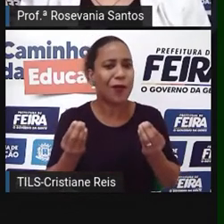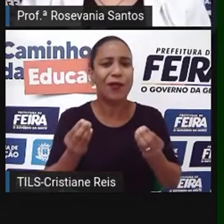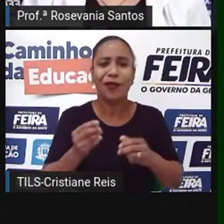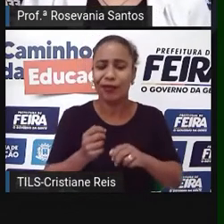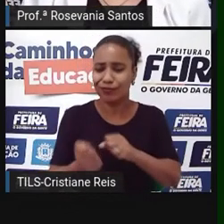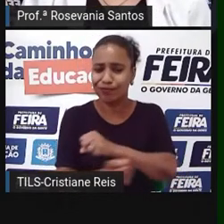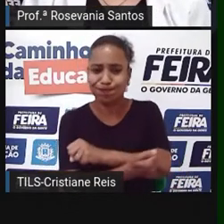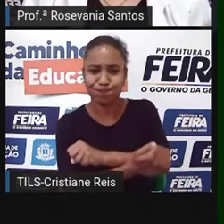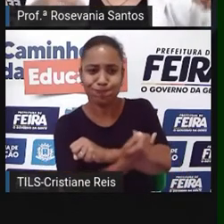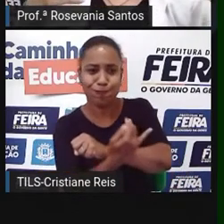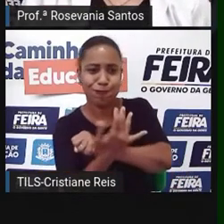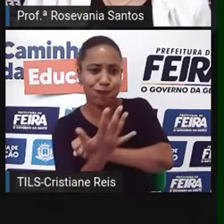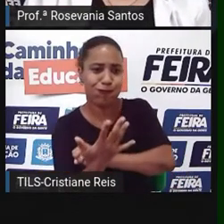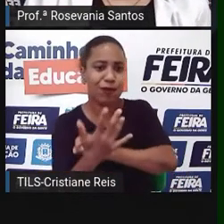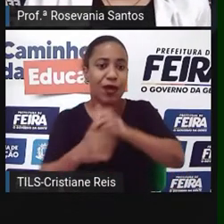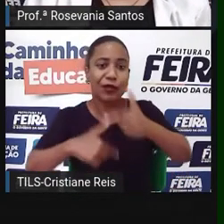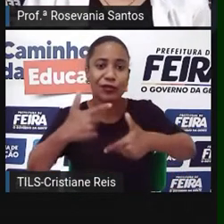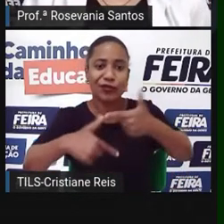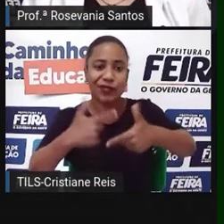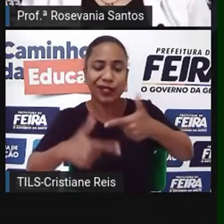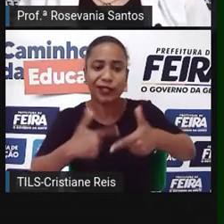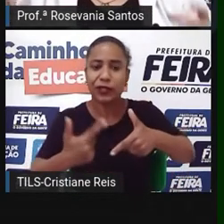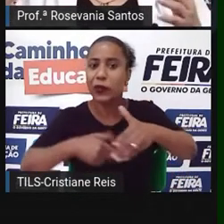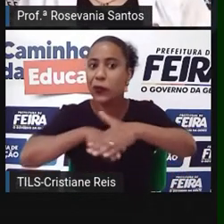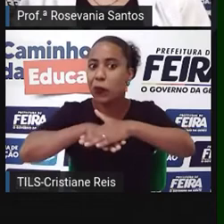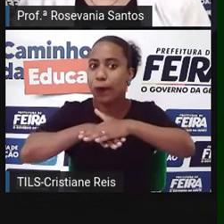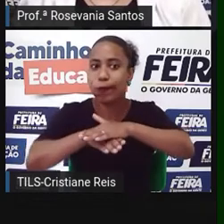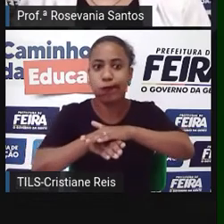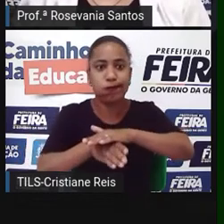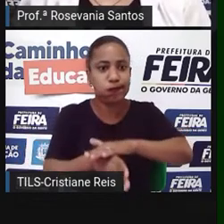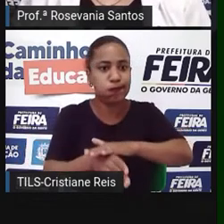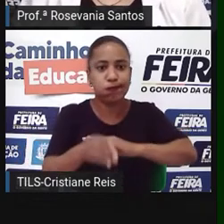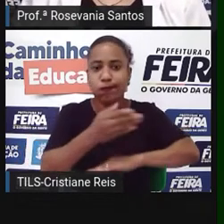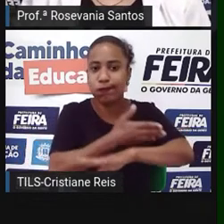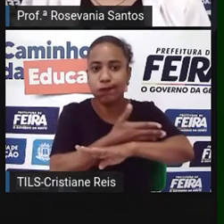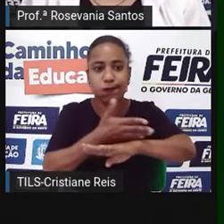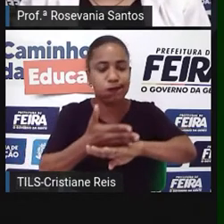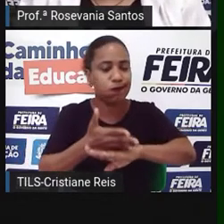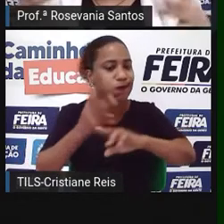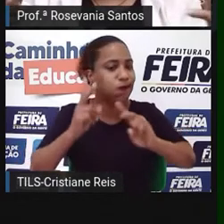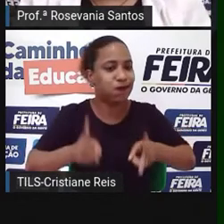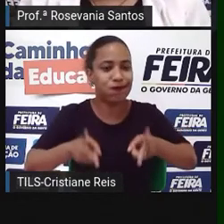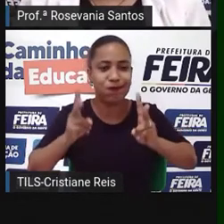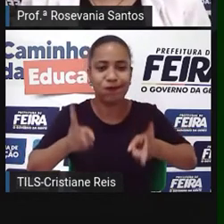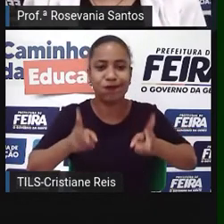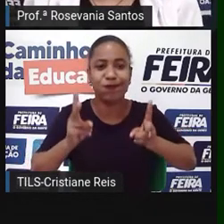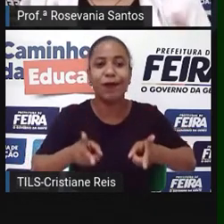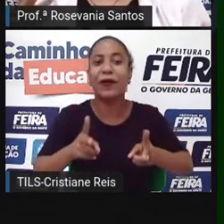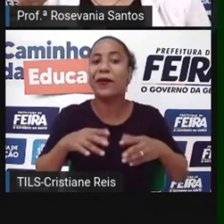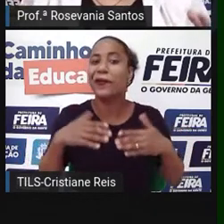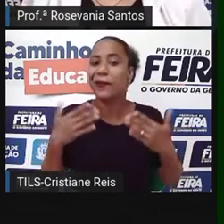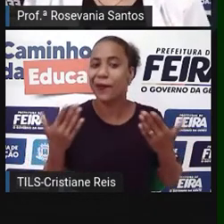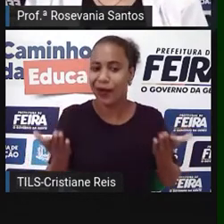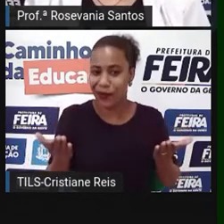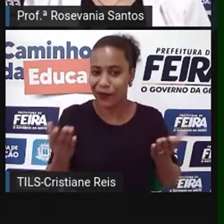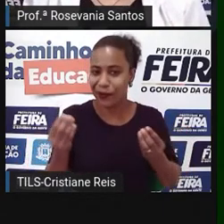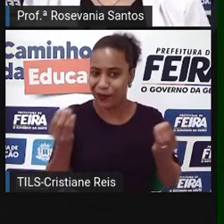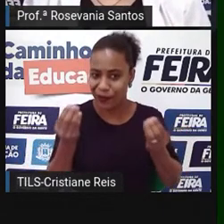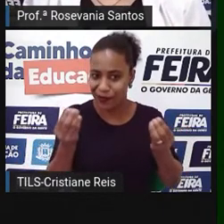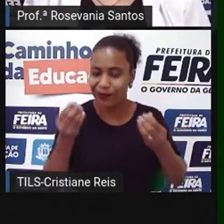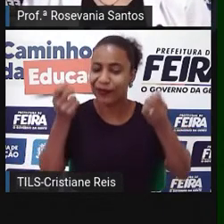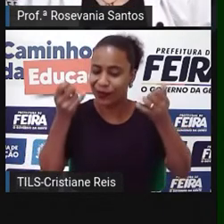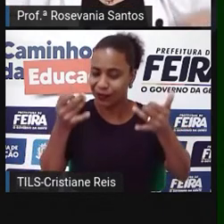ser considerada, né? Como tradicional. Então, a principal característica, no caso da agricultura, bora pegar assim, né?